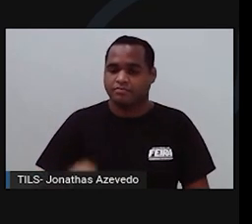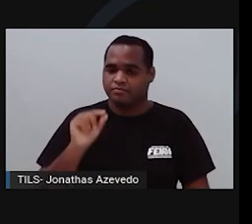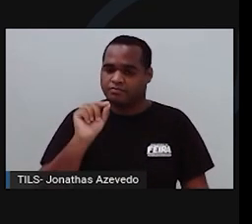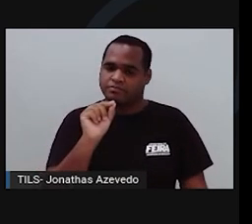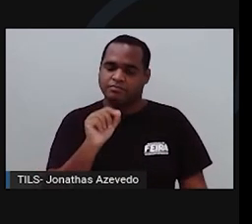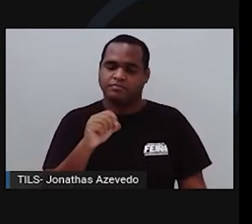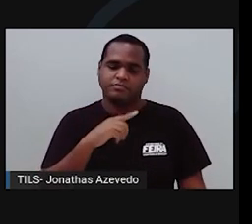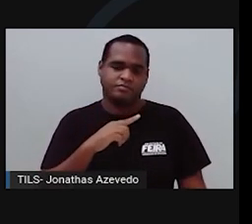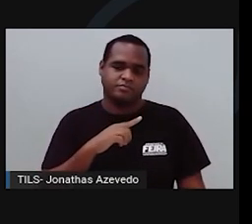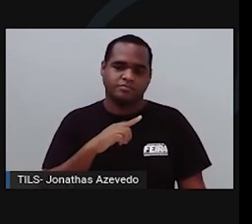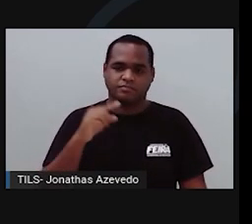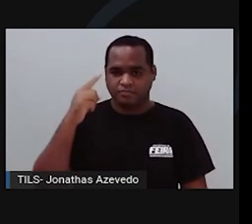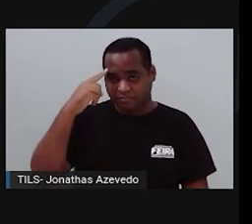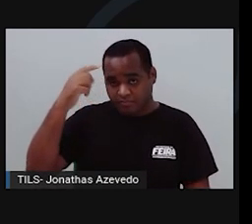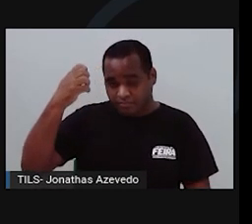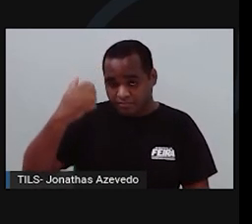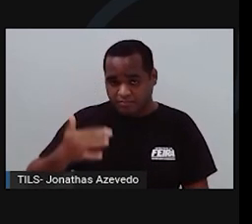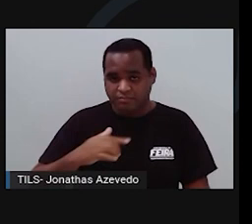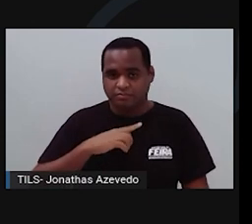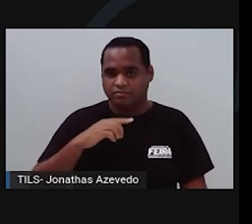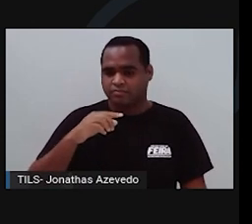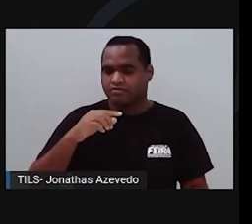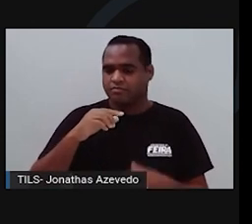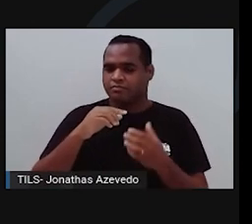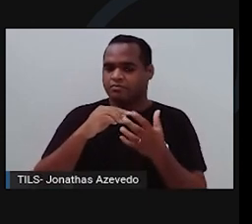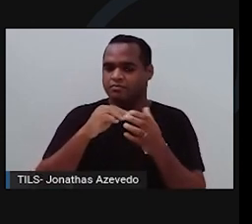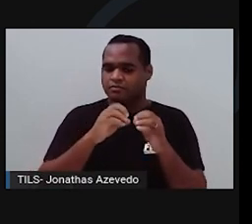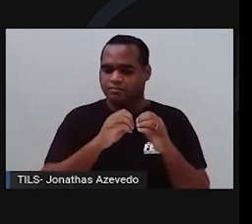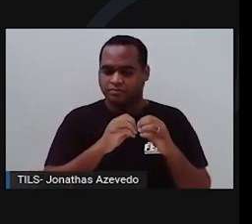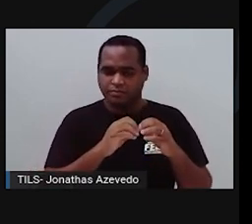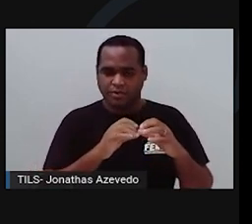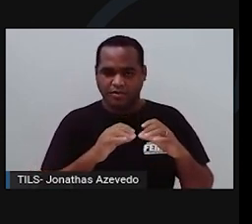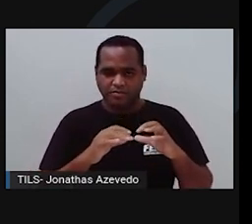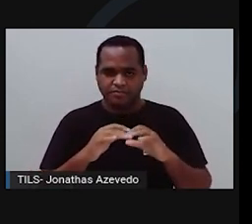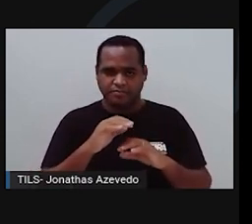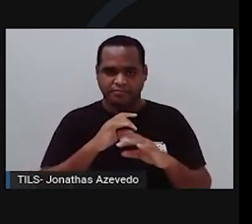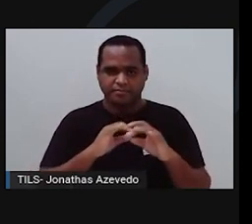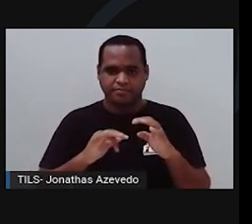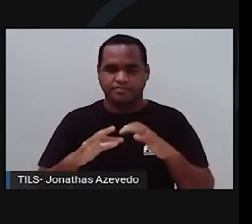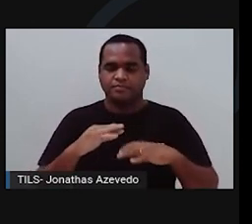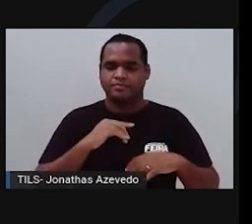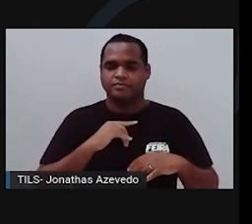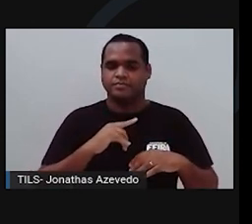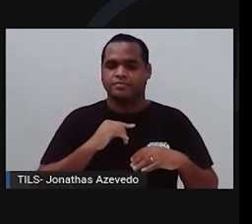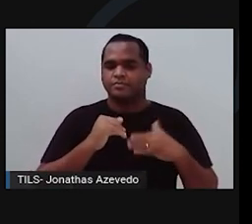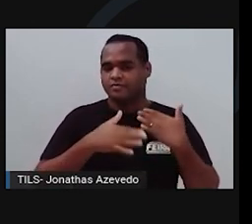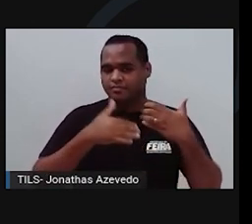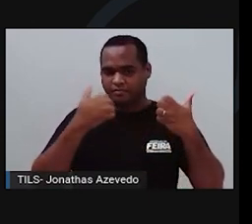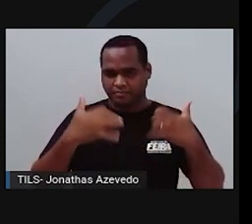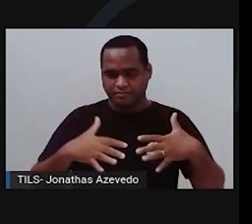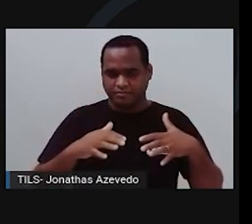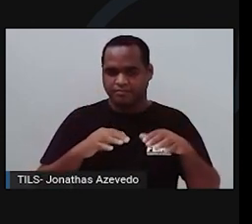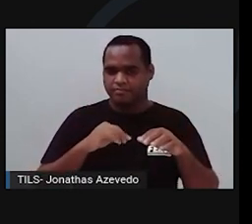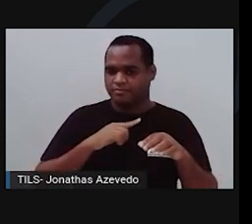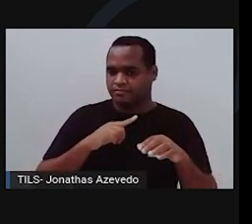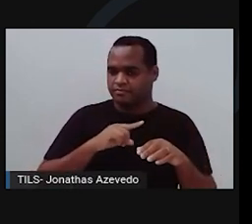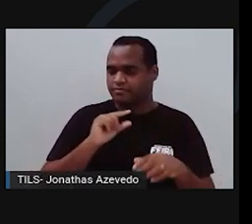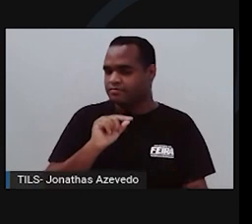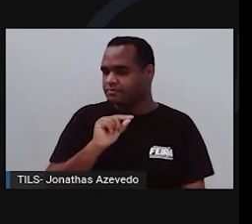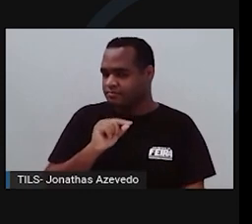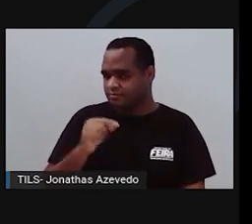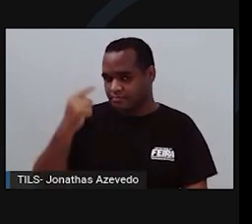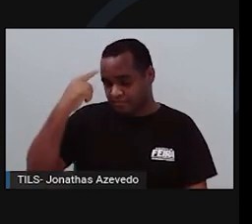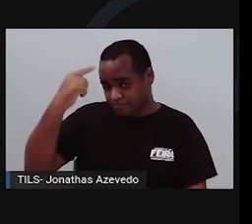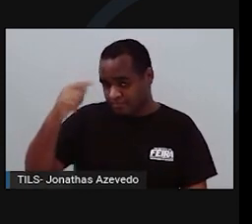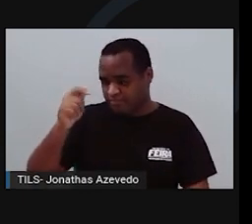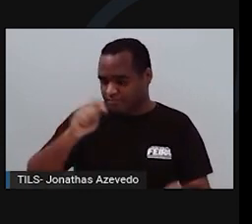a rhodopsina, moléculas de sua composição se dissociam da membrana e dão início a uma cascada de reações químicas no interior do cone, que